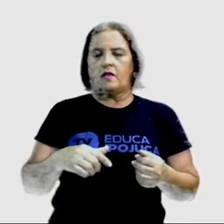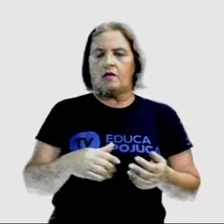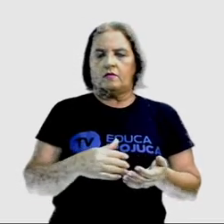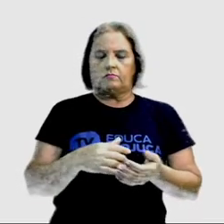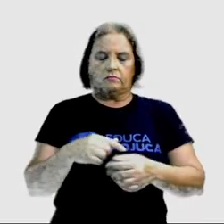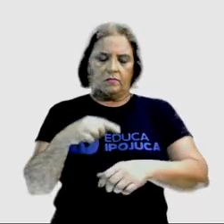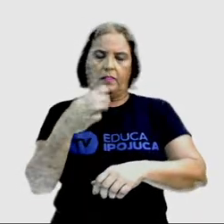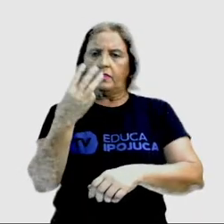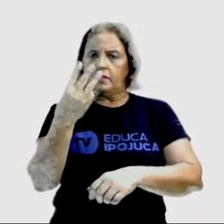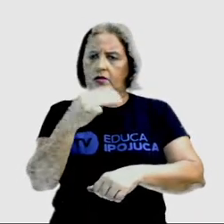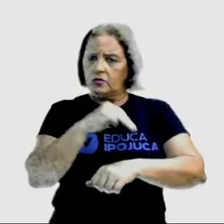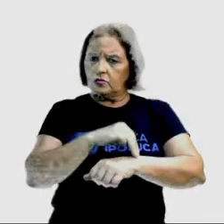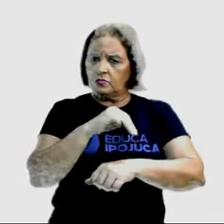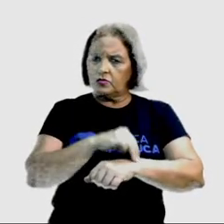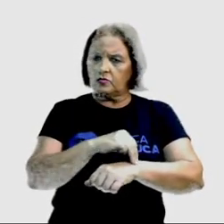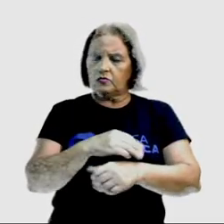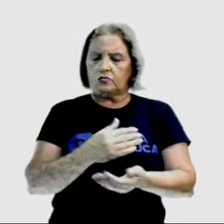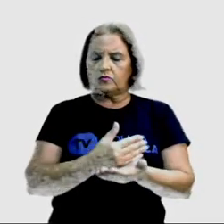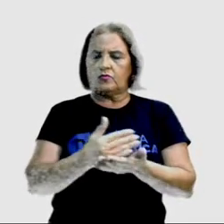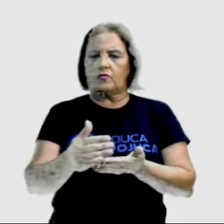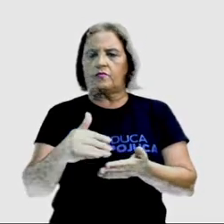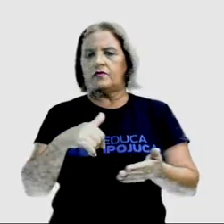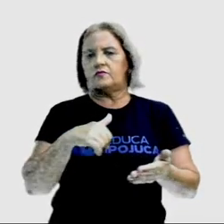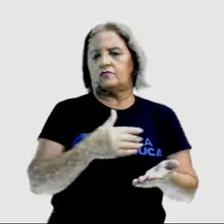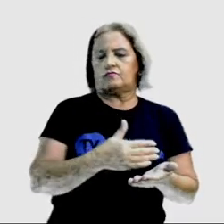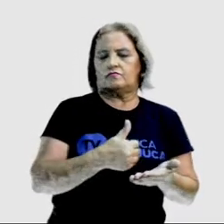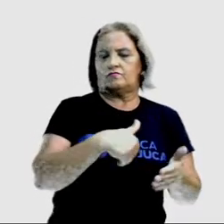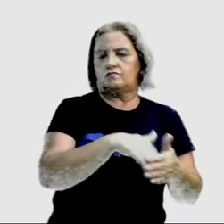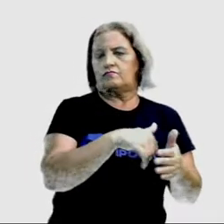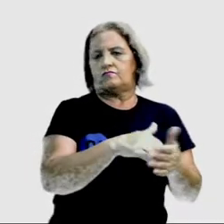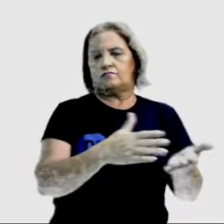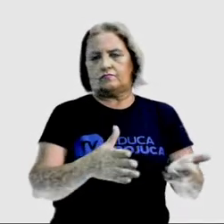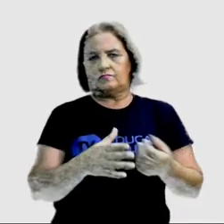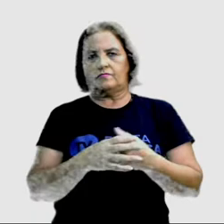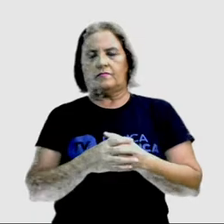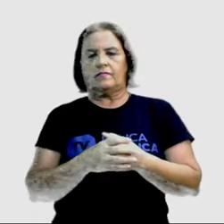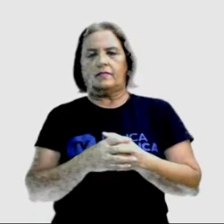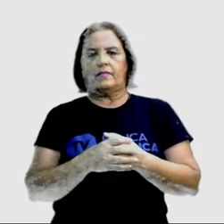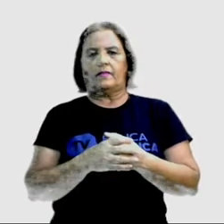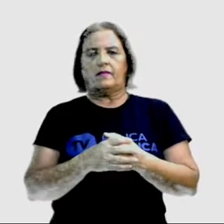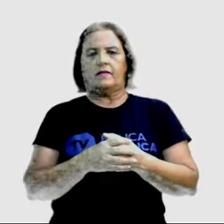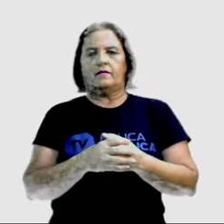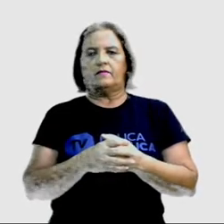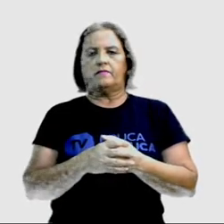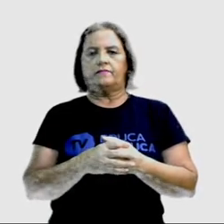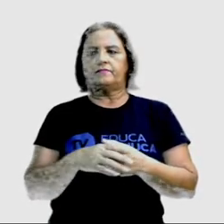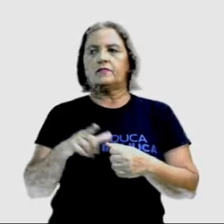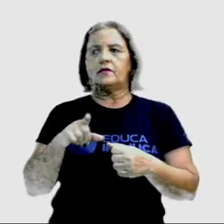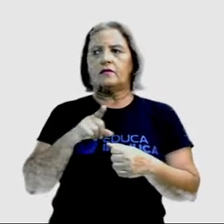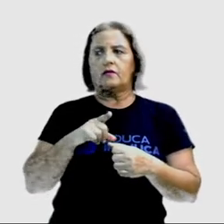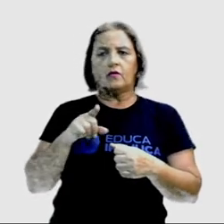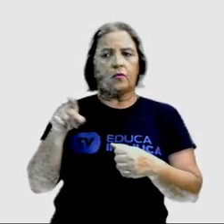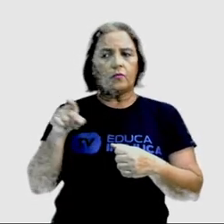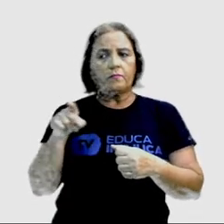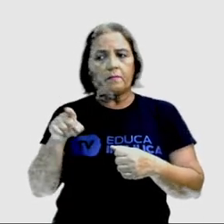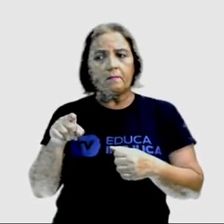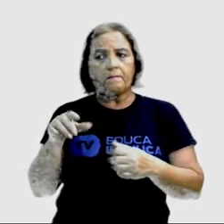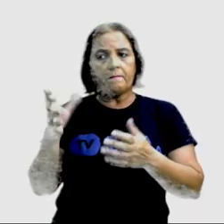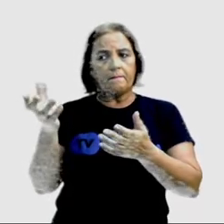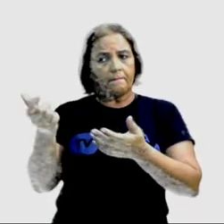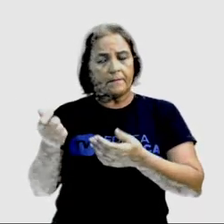Hey, get a mat in the kitchen. We need some light here. Hey, pegue o fósforo na cozinha porque nós